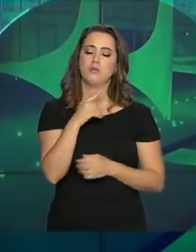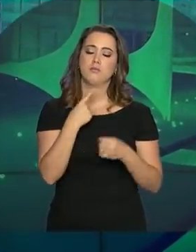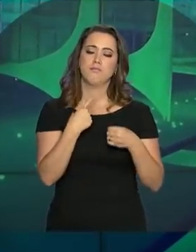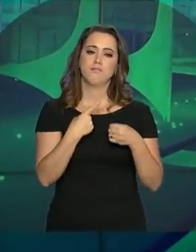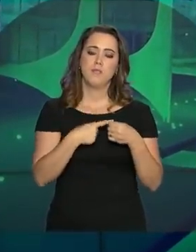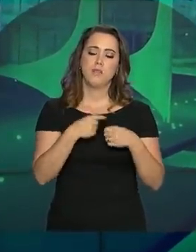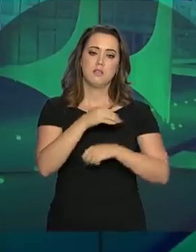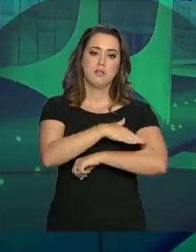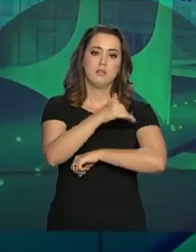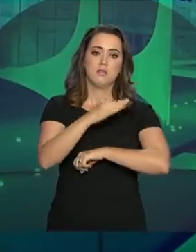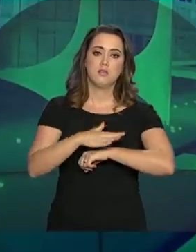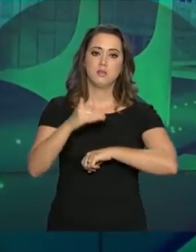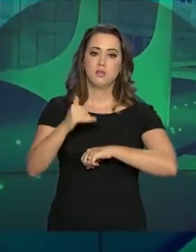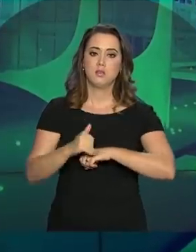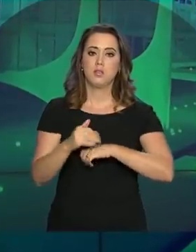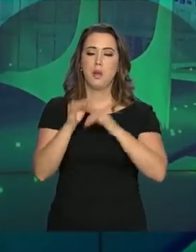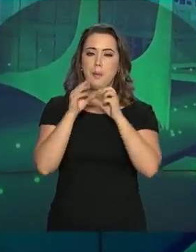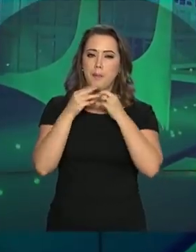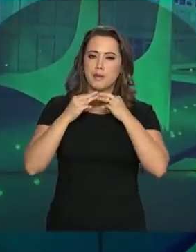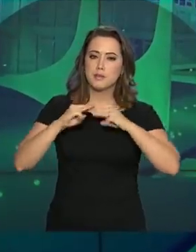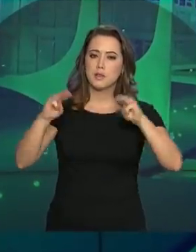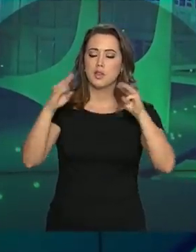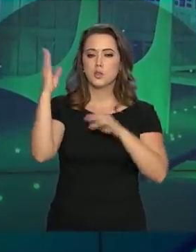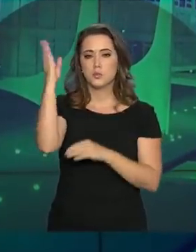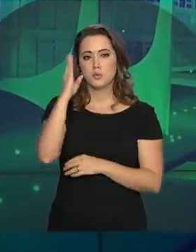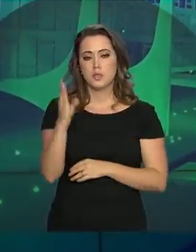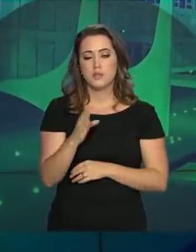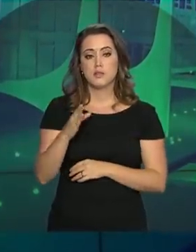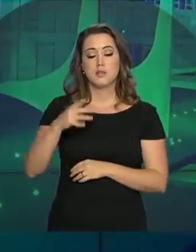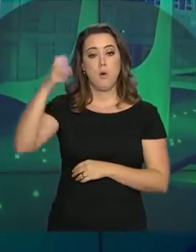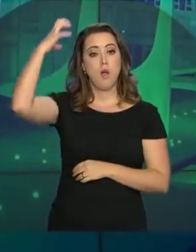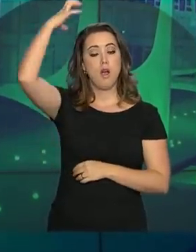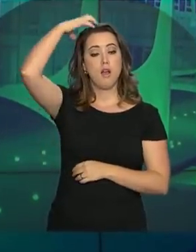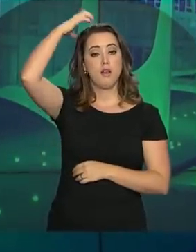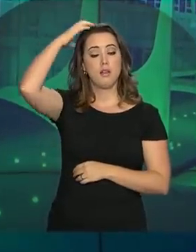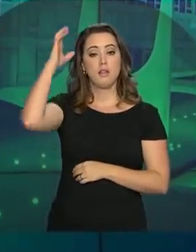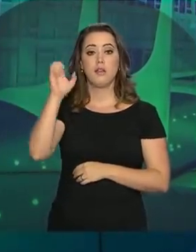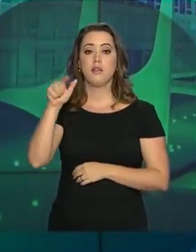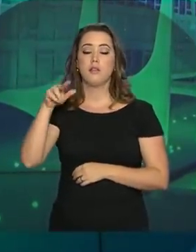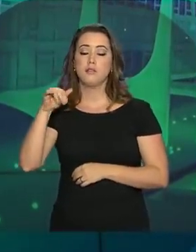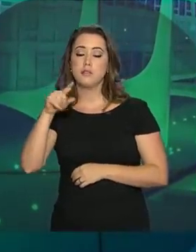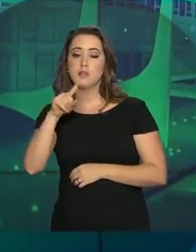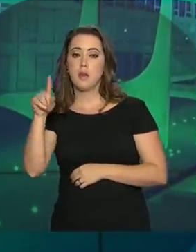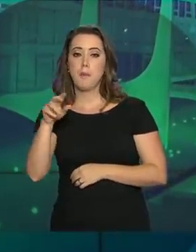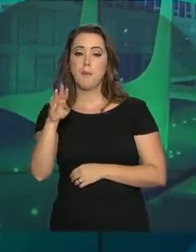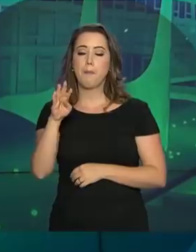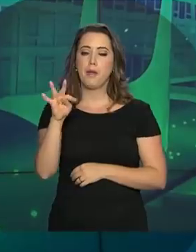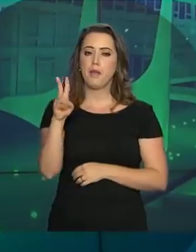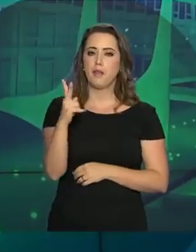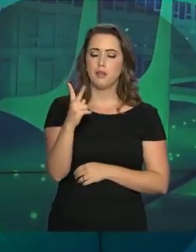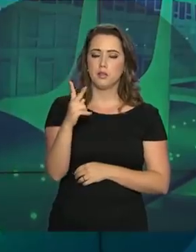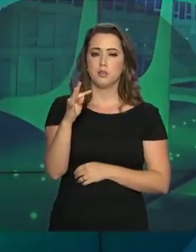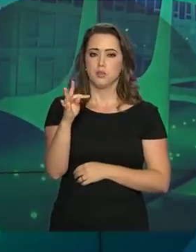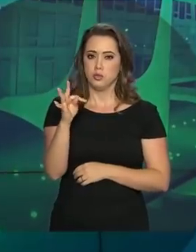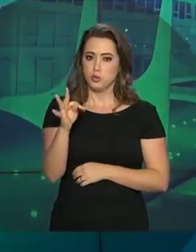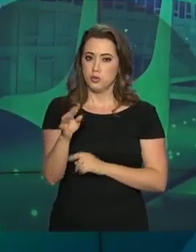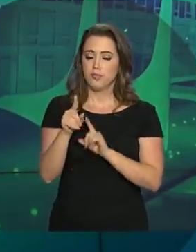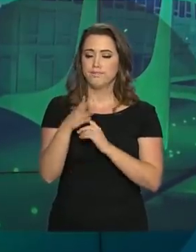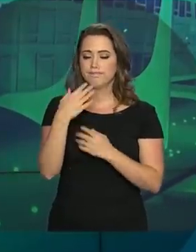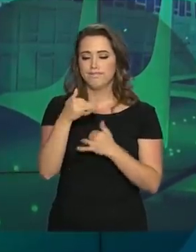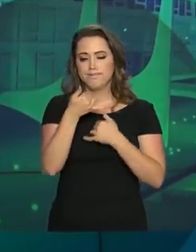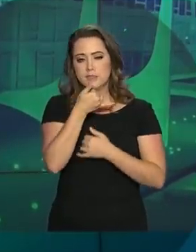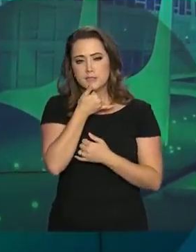mensagem para o Brasil, a rainha Elizabeth e o príncipe Filipe disseram que ficaram profundamente tristes com a notícia e que os